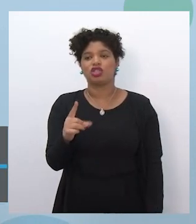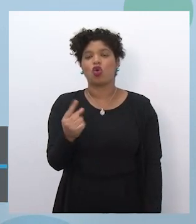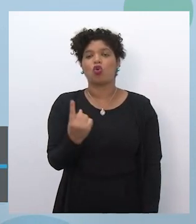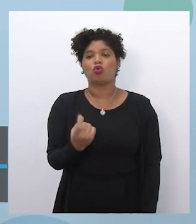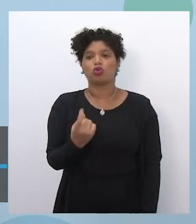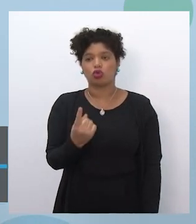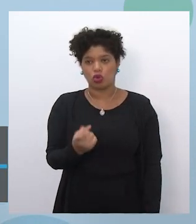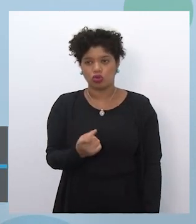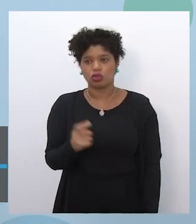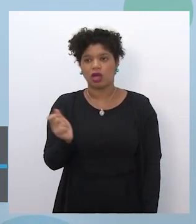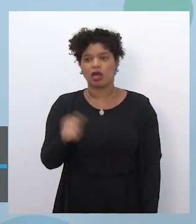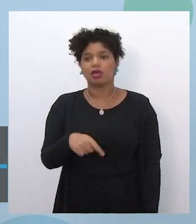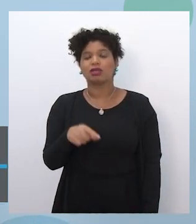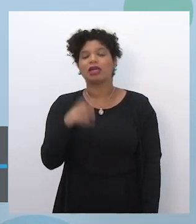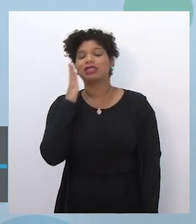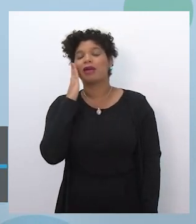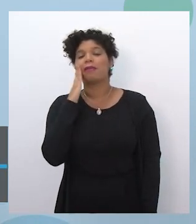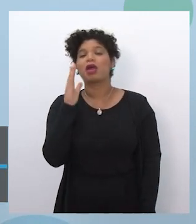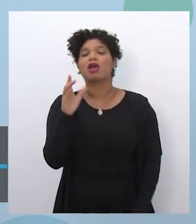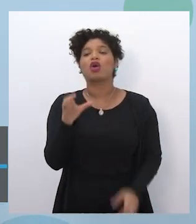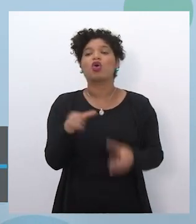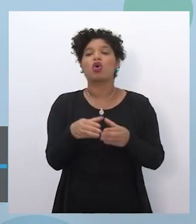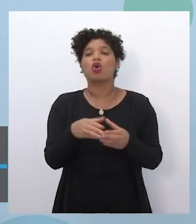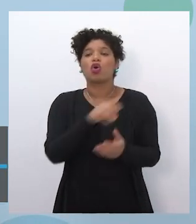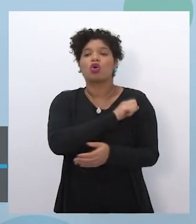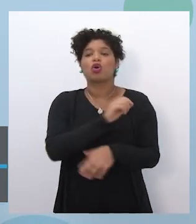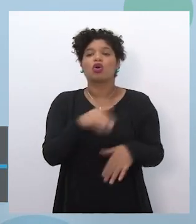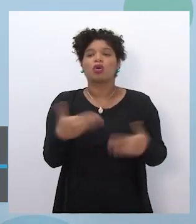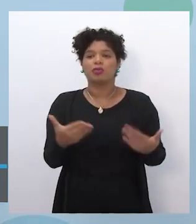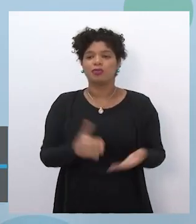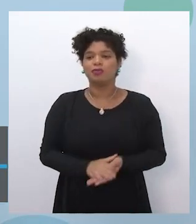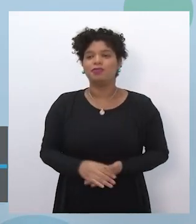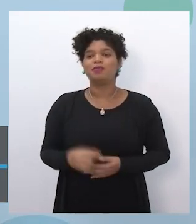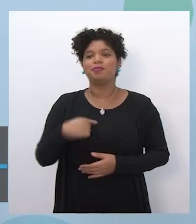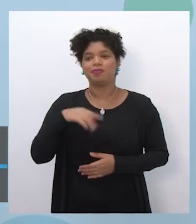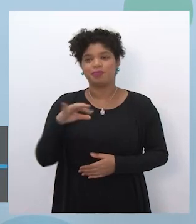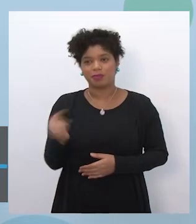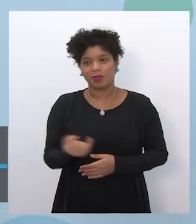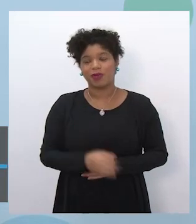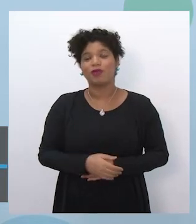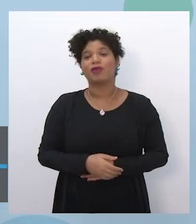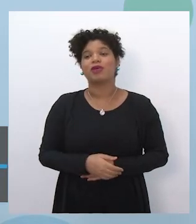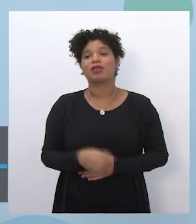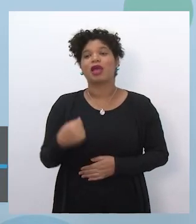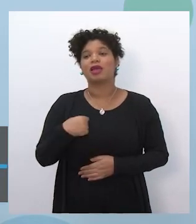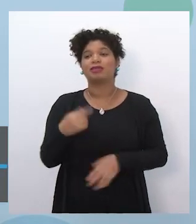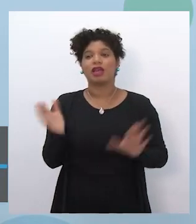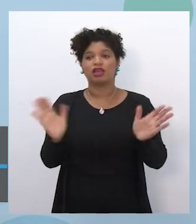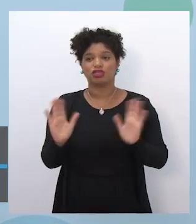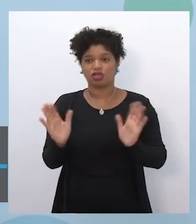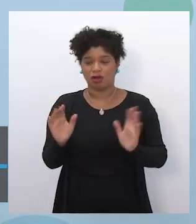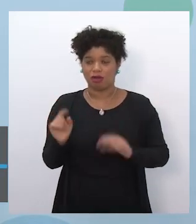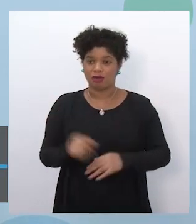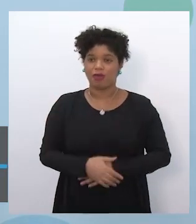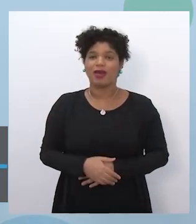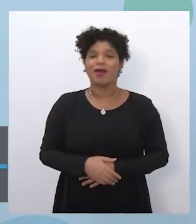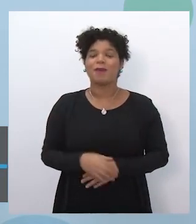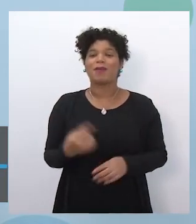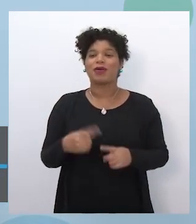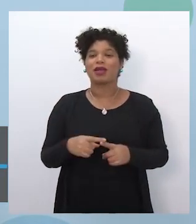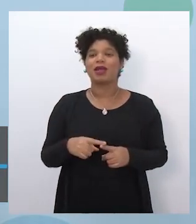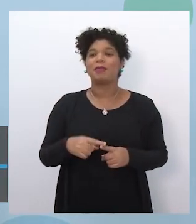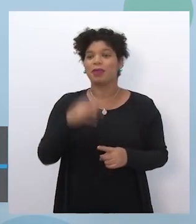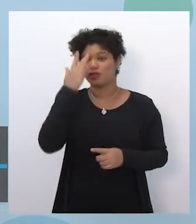nesses estudantes. Pessoal, eu vou aproveitar e me despedir aqui. A gente vai falar com outras